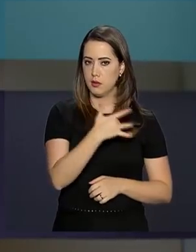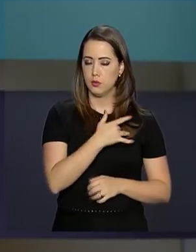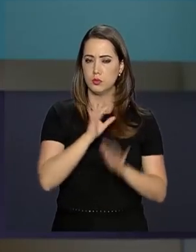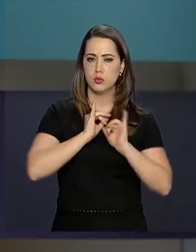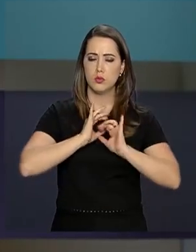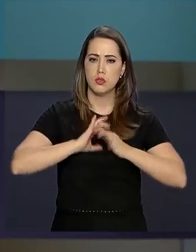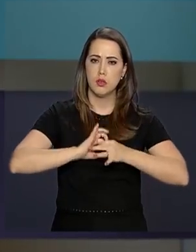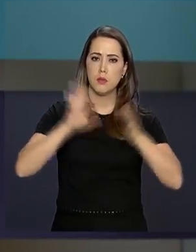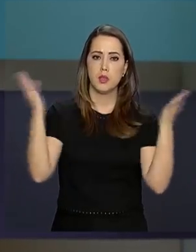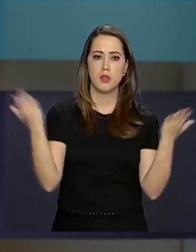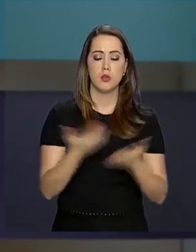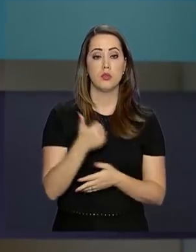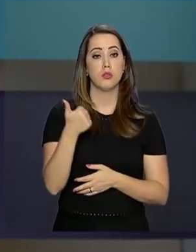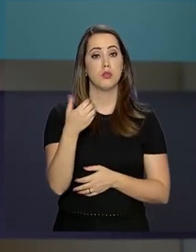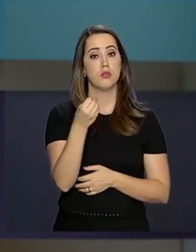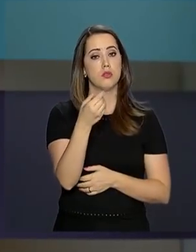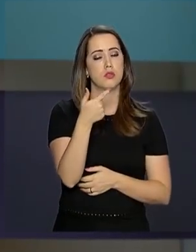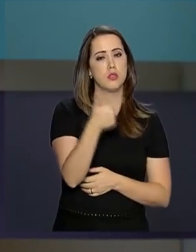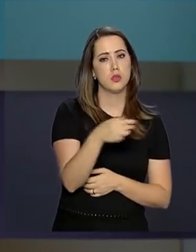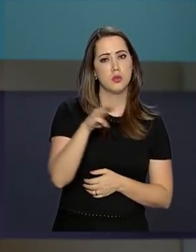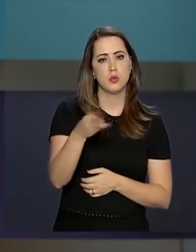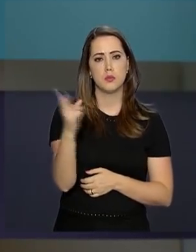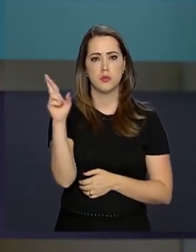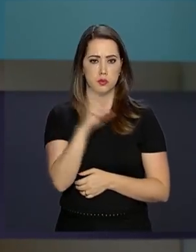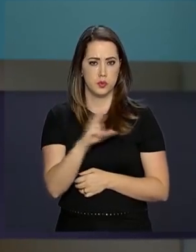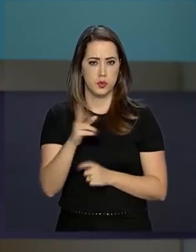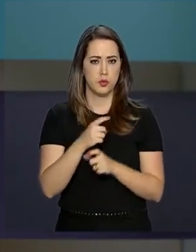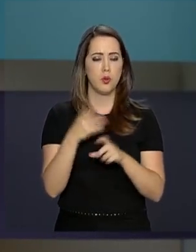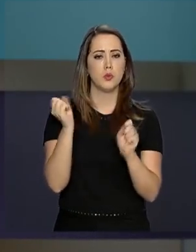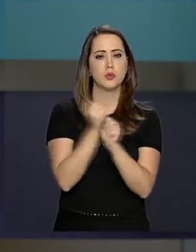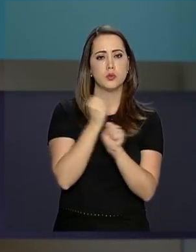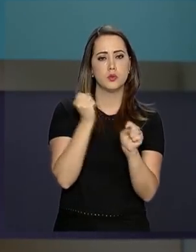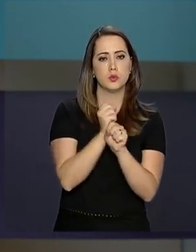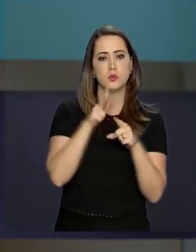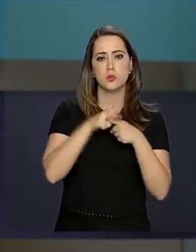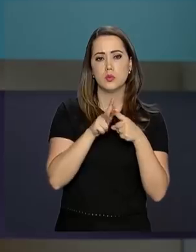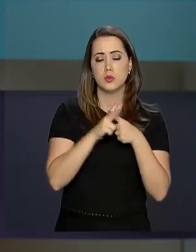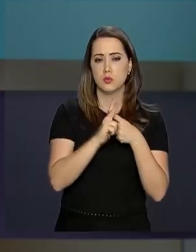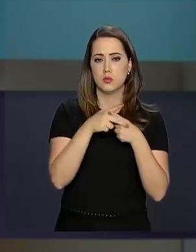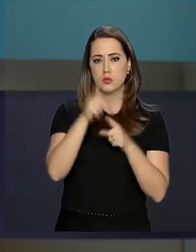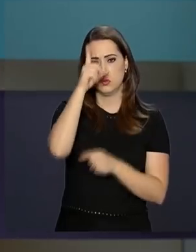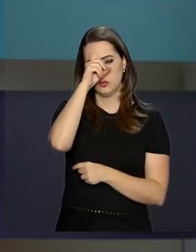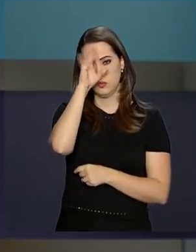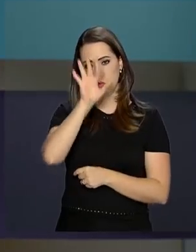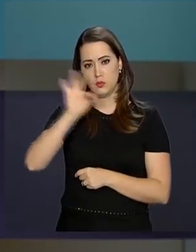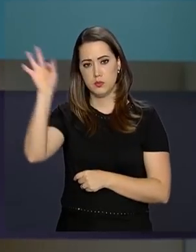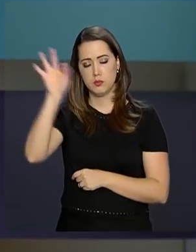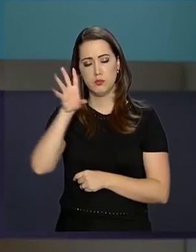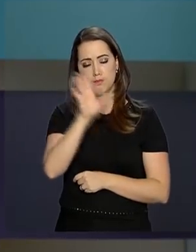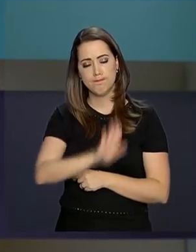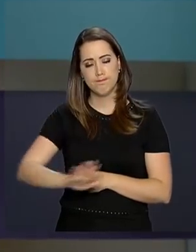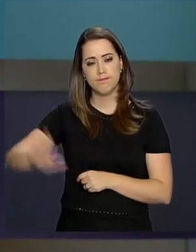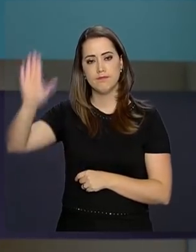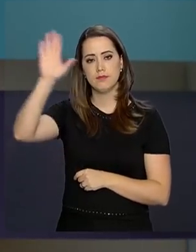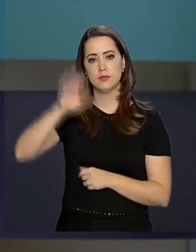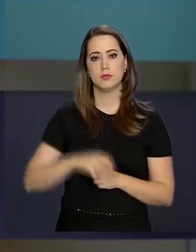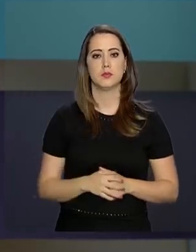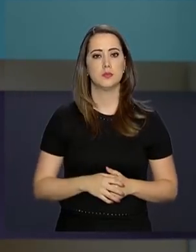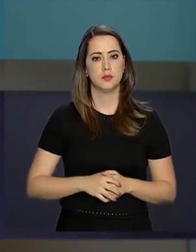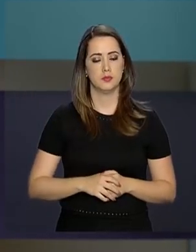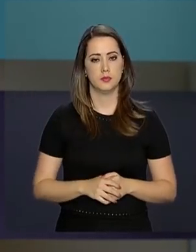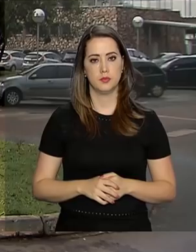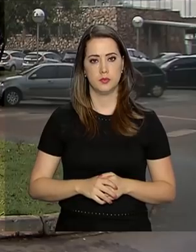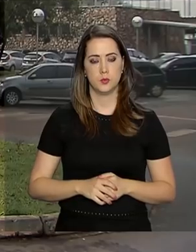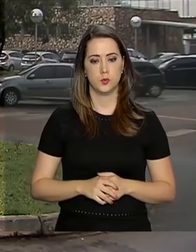foram liberados hoje 102 milhões de reais para a reestruturação e manutenção de hospitais federais em todo o país.